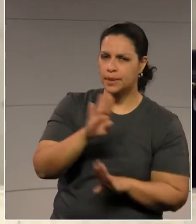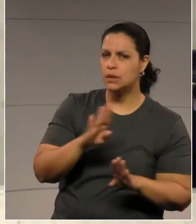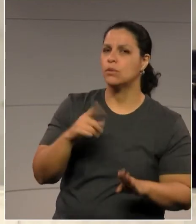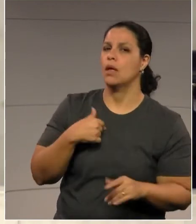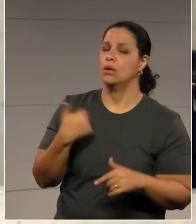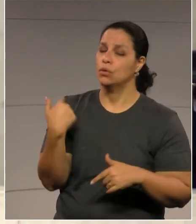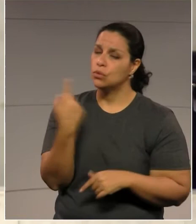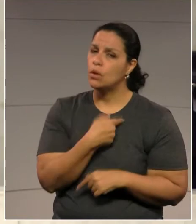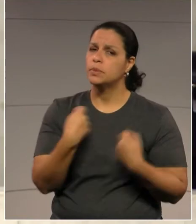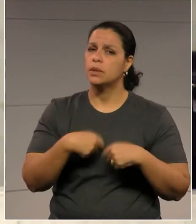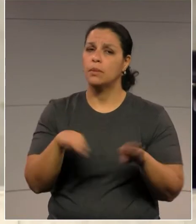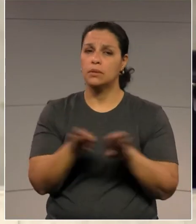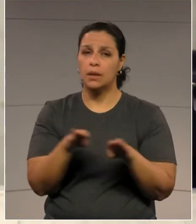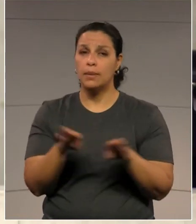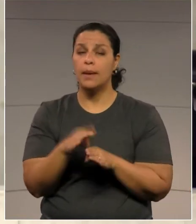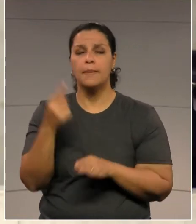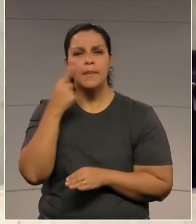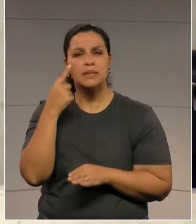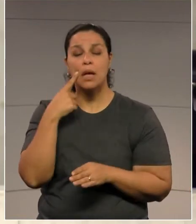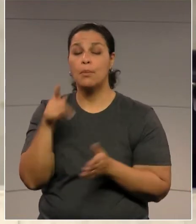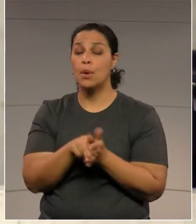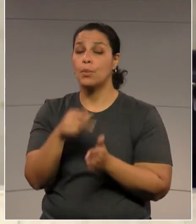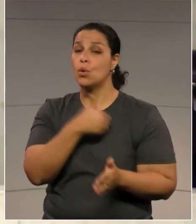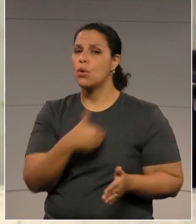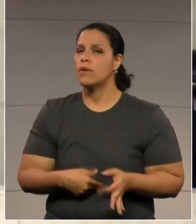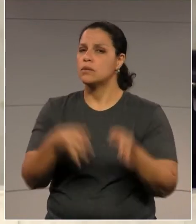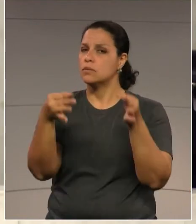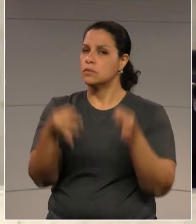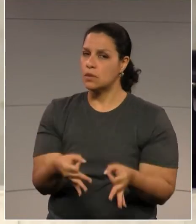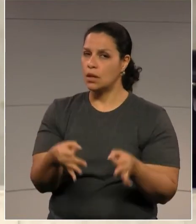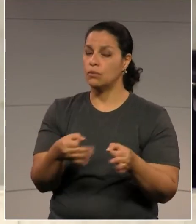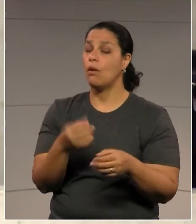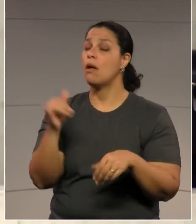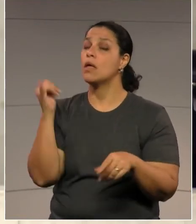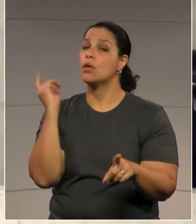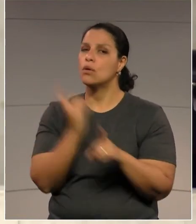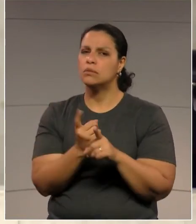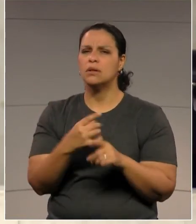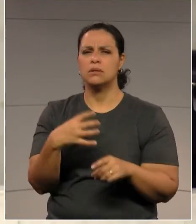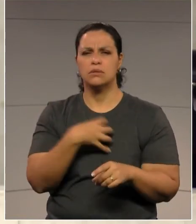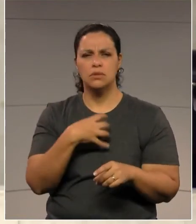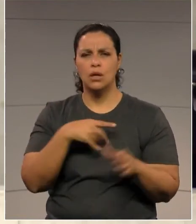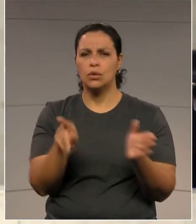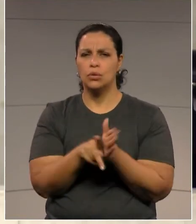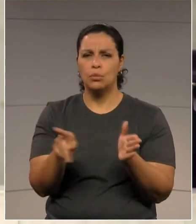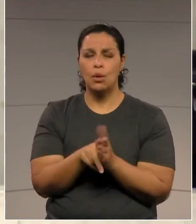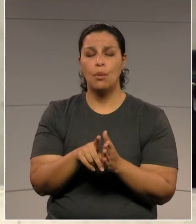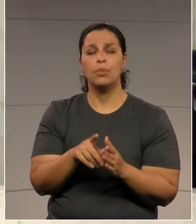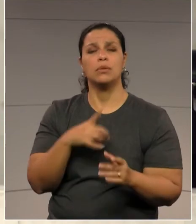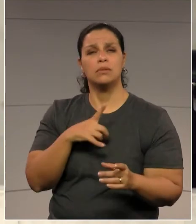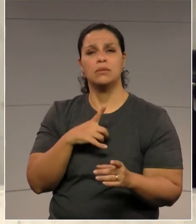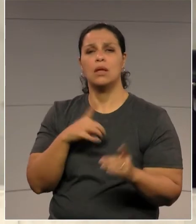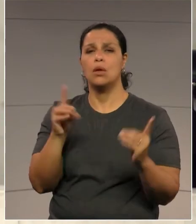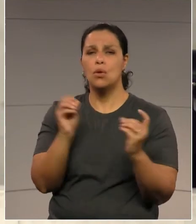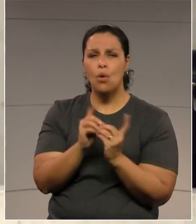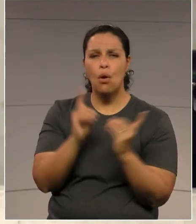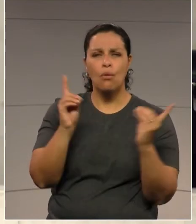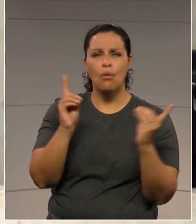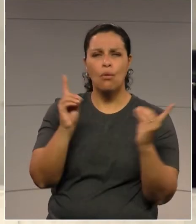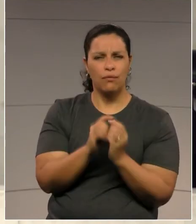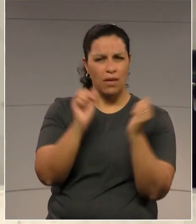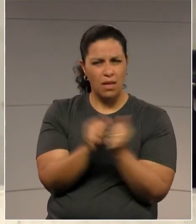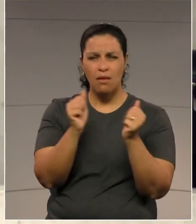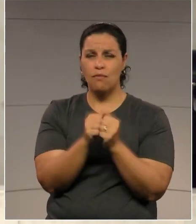muito arriscado. Eu acho que nós temos que ter um pacto pela governabilidade. E aí, encontrar formas de convivência, sadia, saudável, quais são os nossos